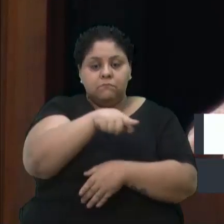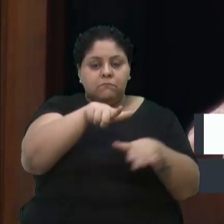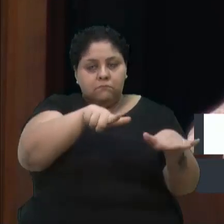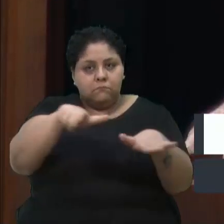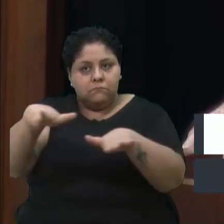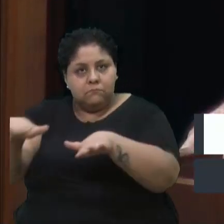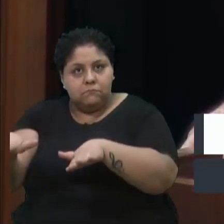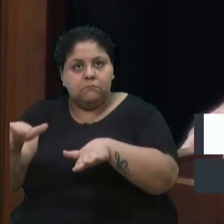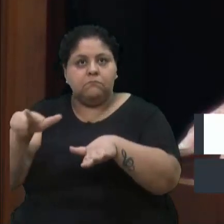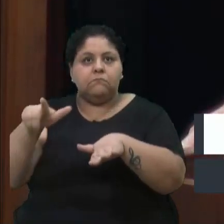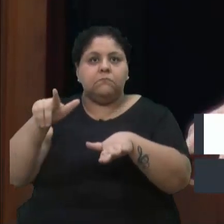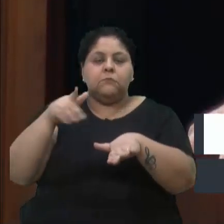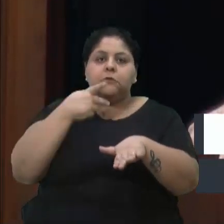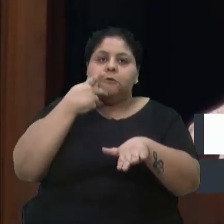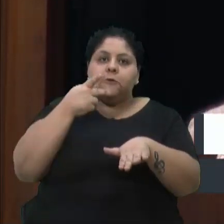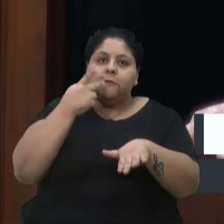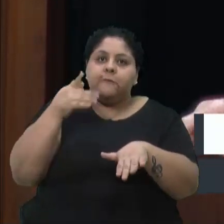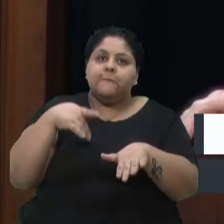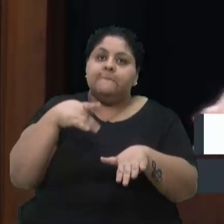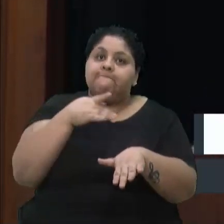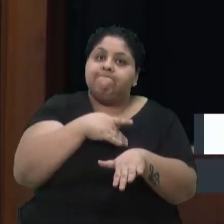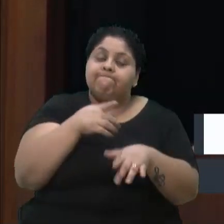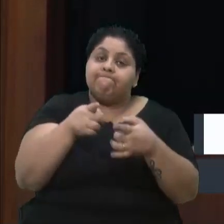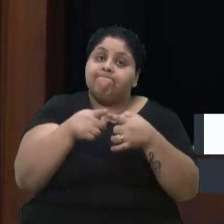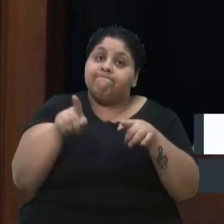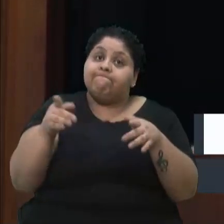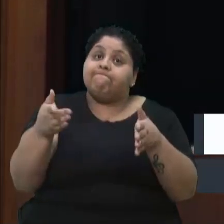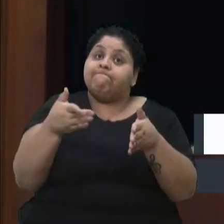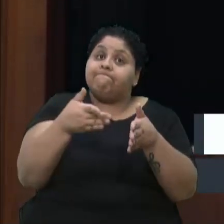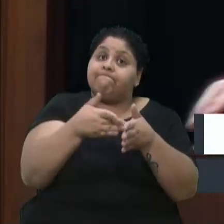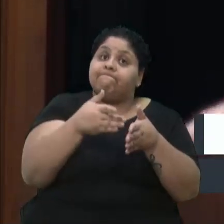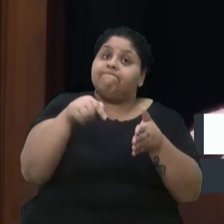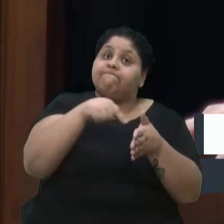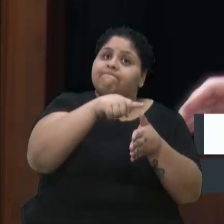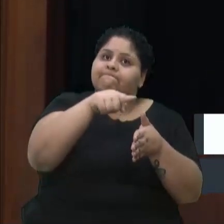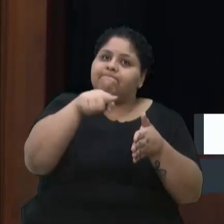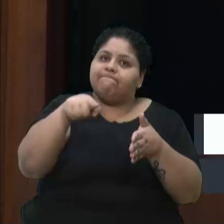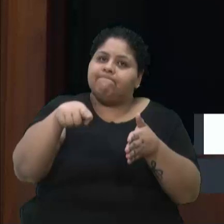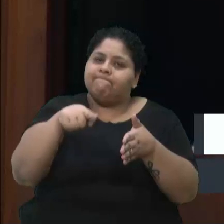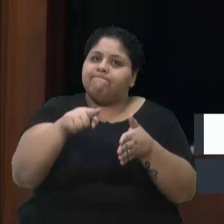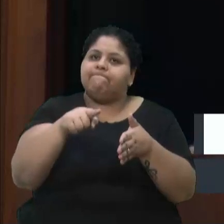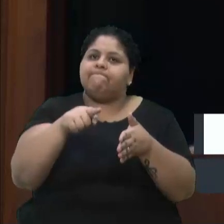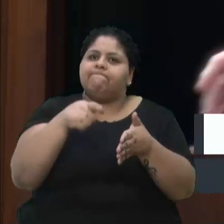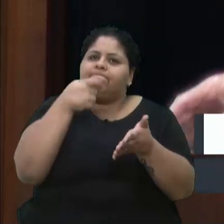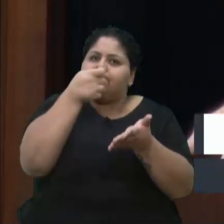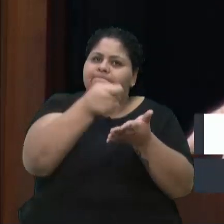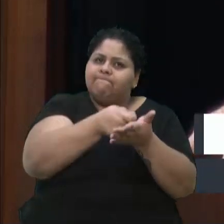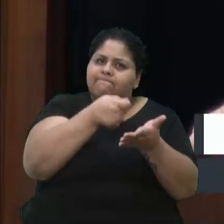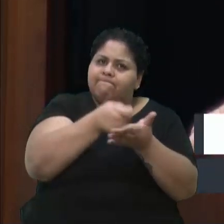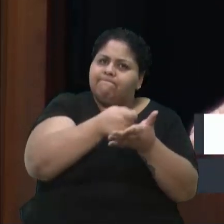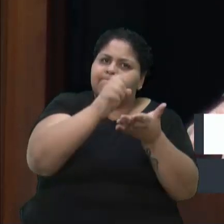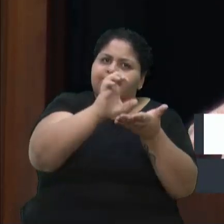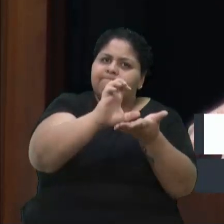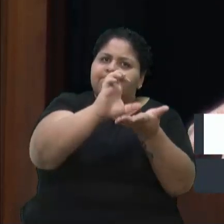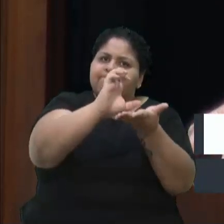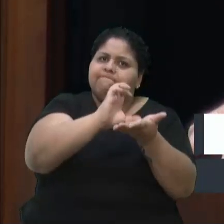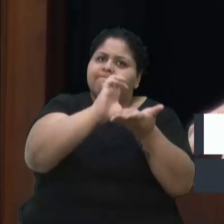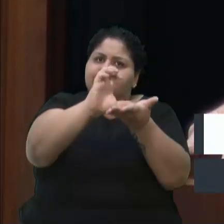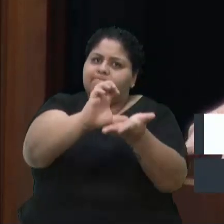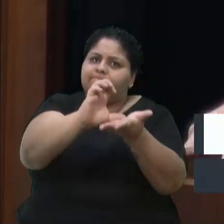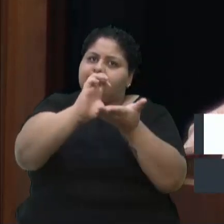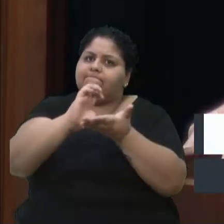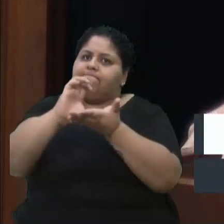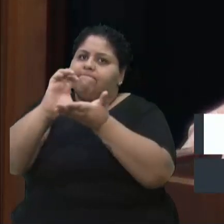Mas, até que nós não nos dedicarmos, os investimentos não forem na